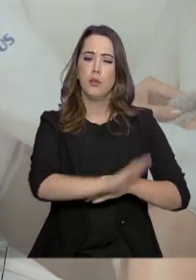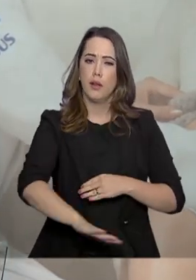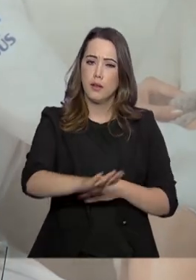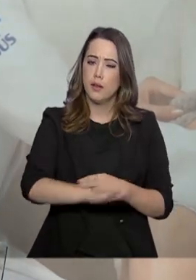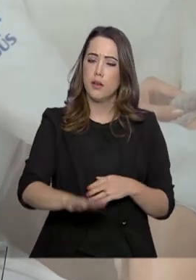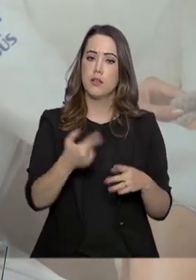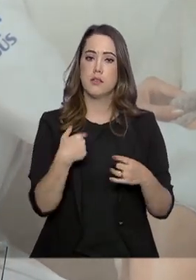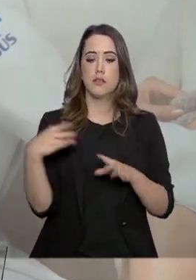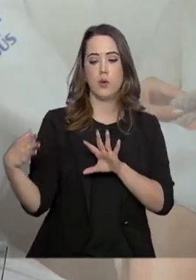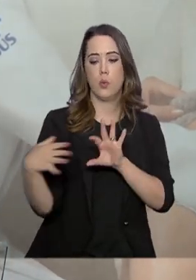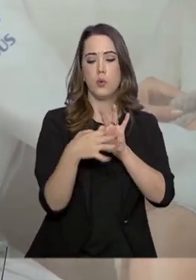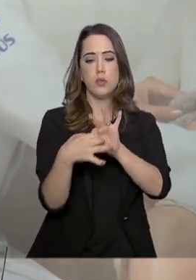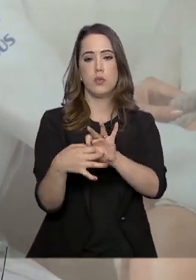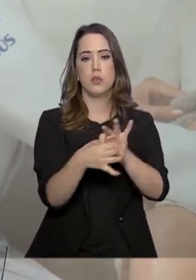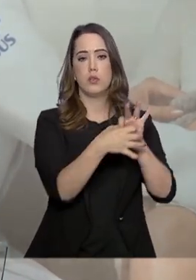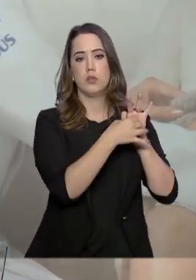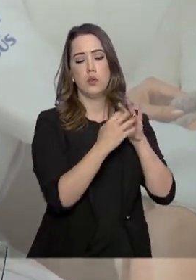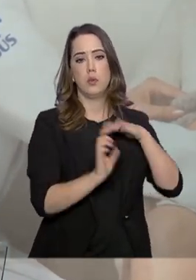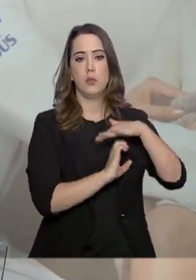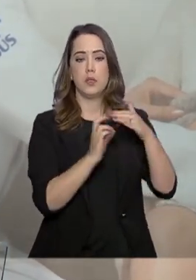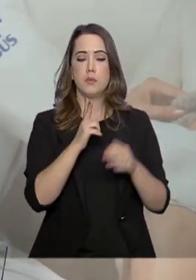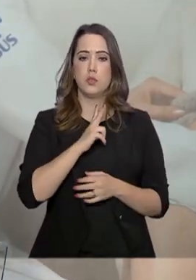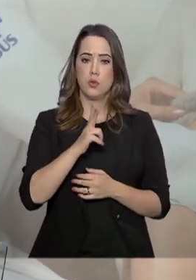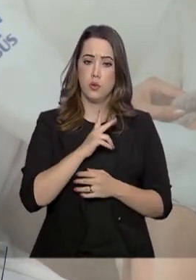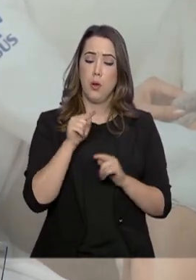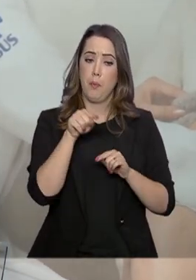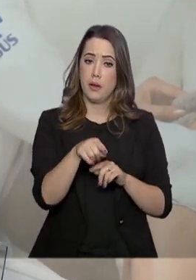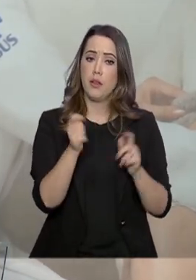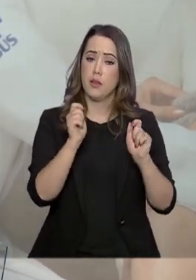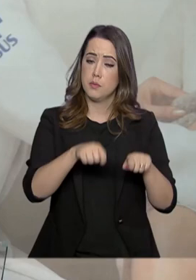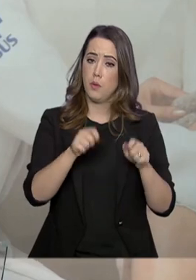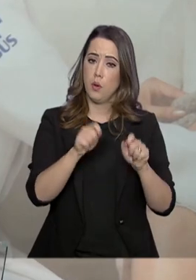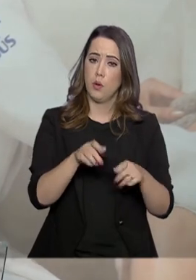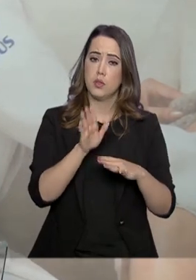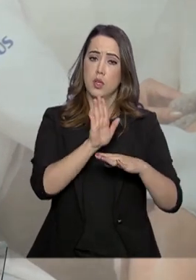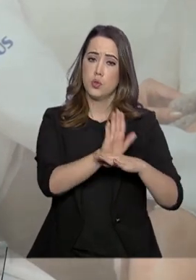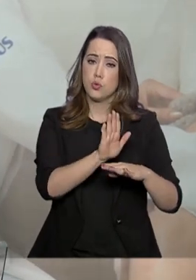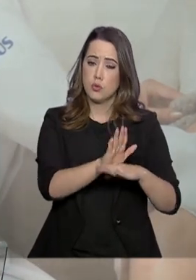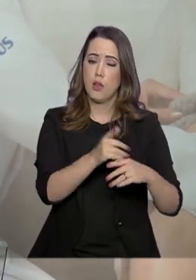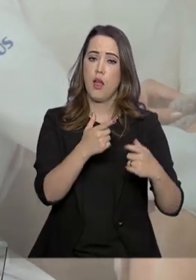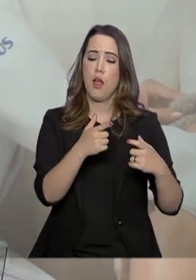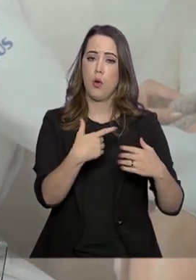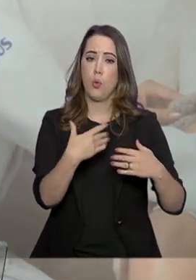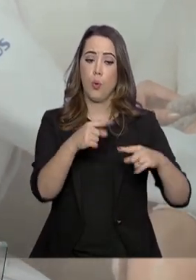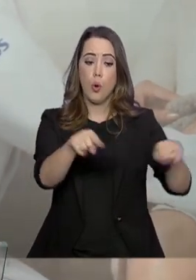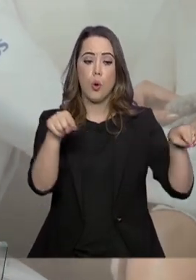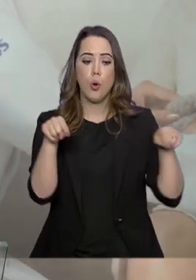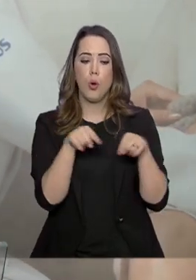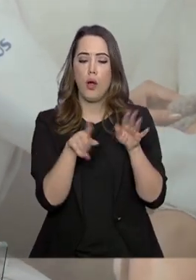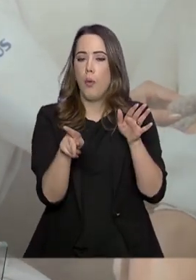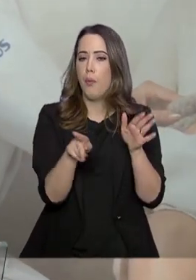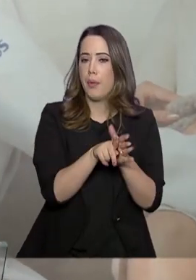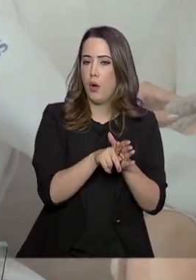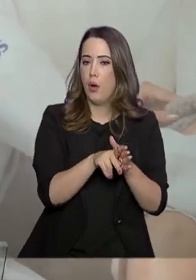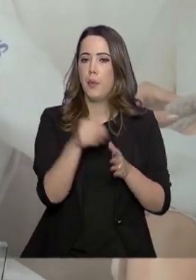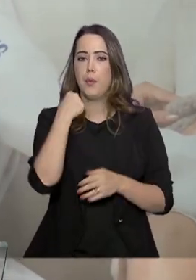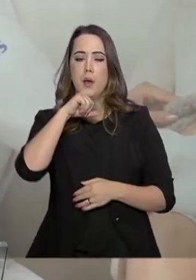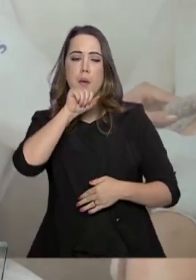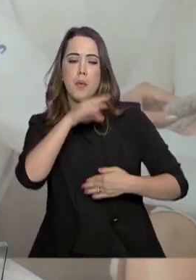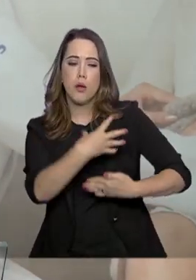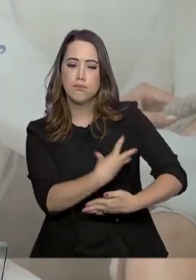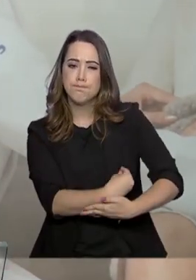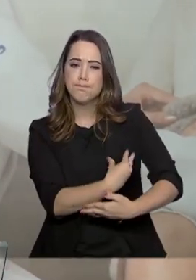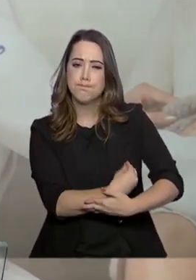parcerias com rede privada para que eles façam as redes, as salas de amamentação. E quando nós tivermos